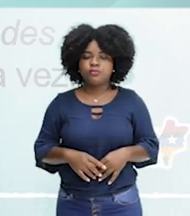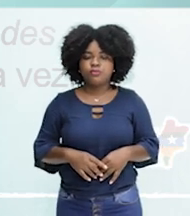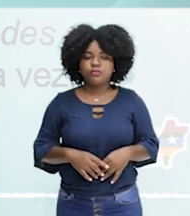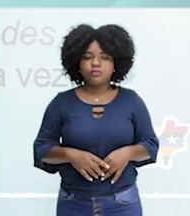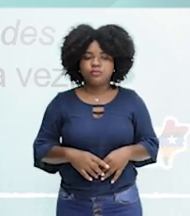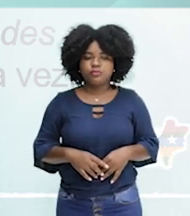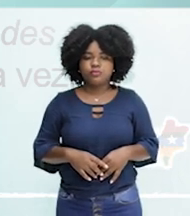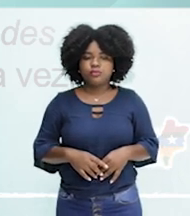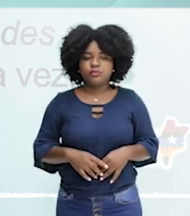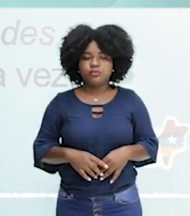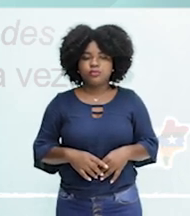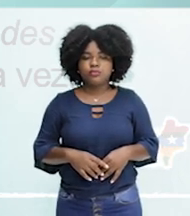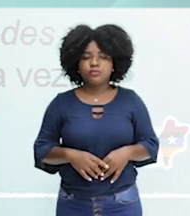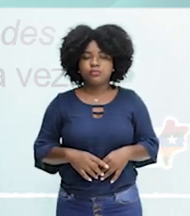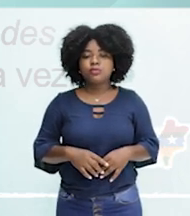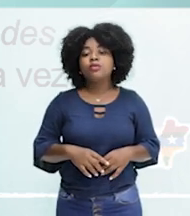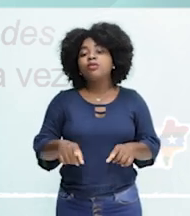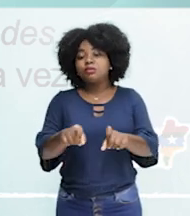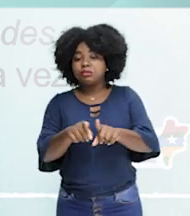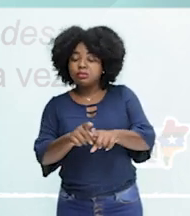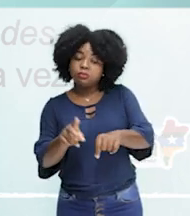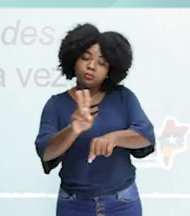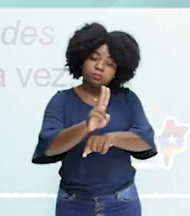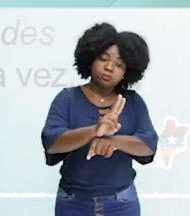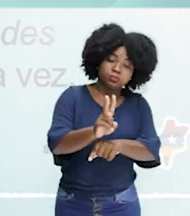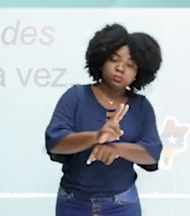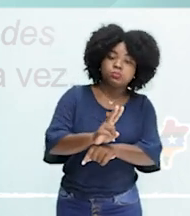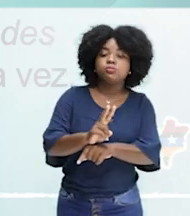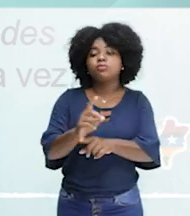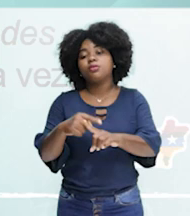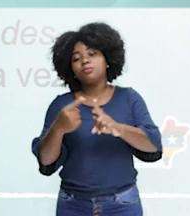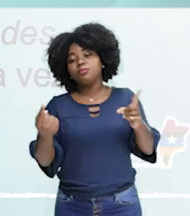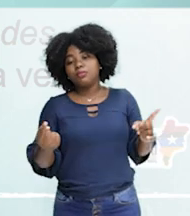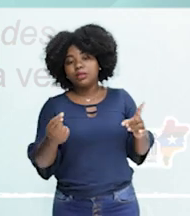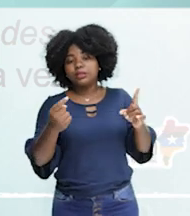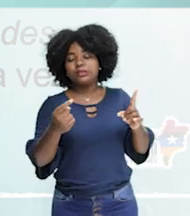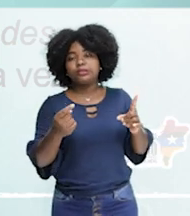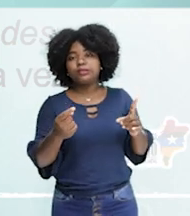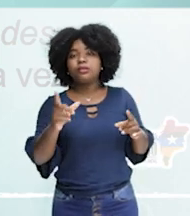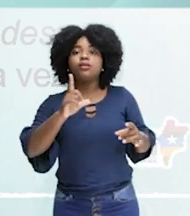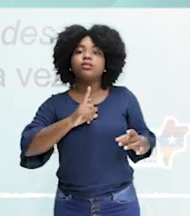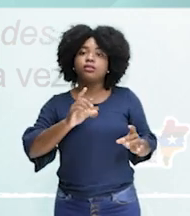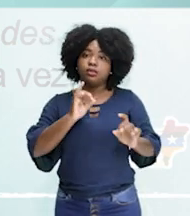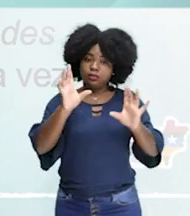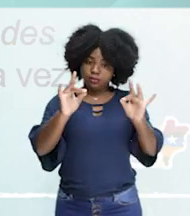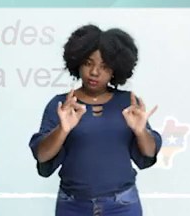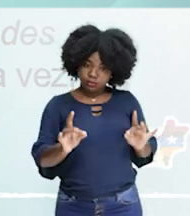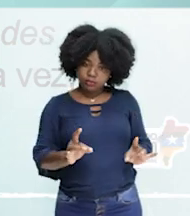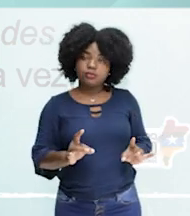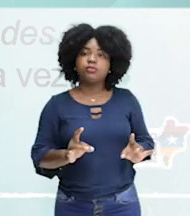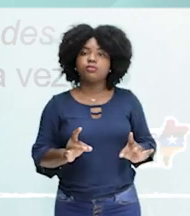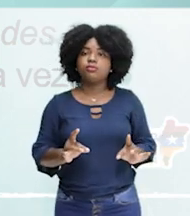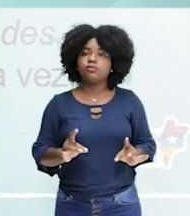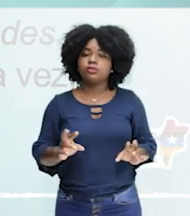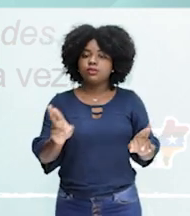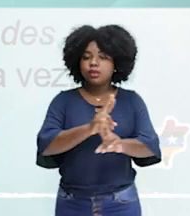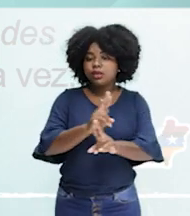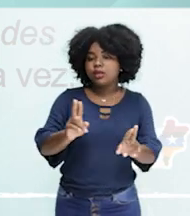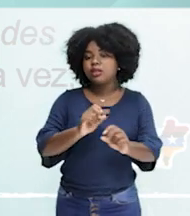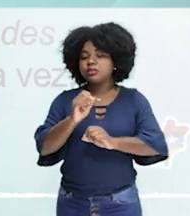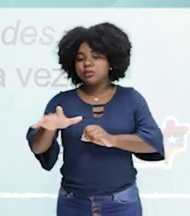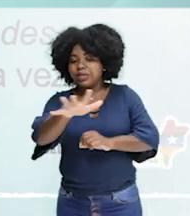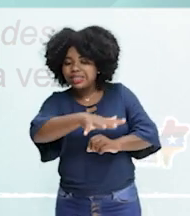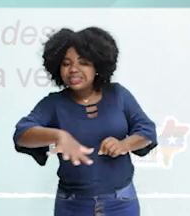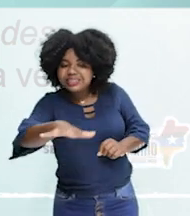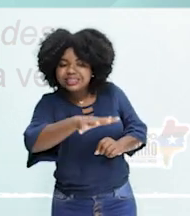Biodiversidade. É um órgão também executor e fiscalizador, mas como a gente deixou claro, ele está relativo às unidades de conservação. Ou seja, aquelas áreas que